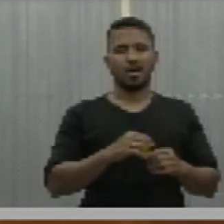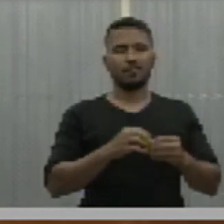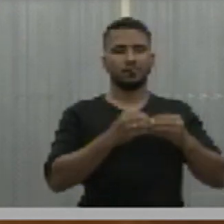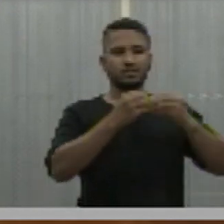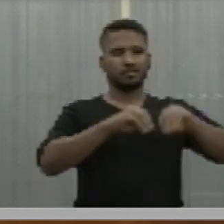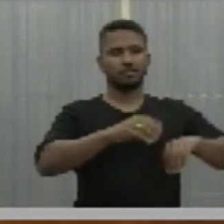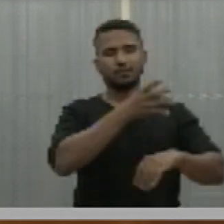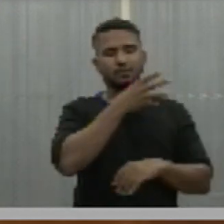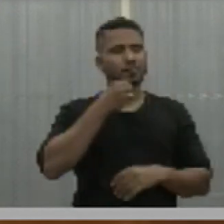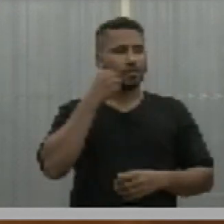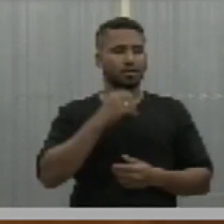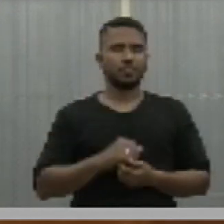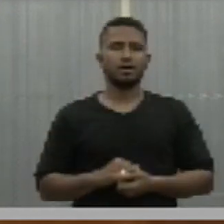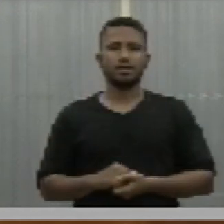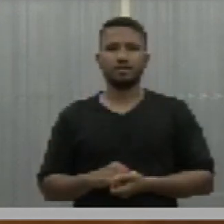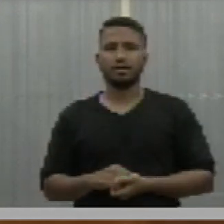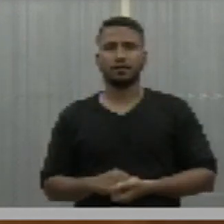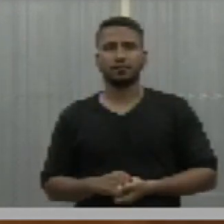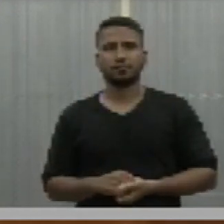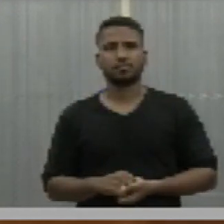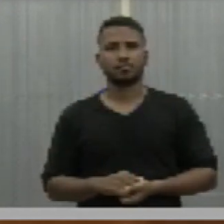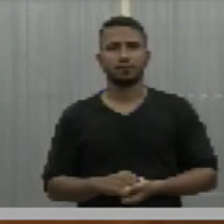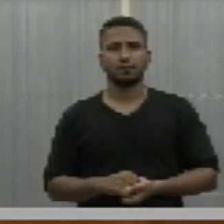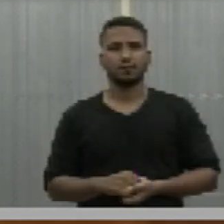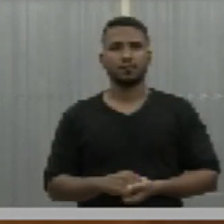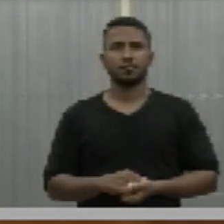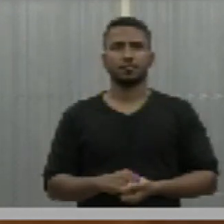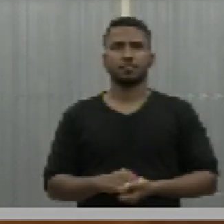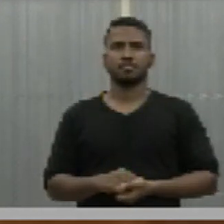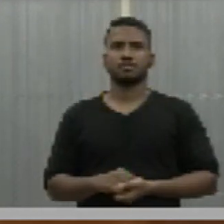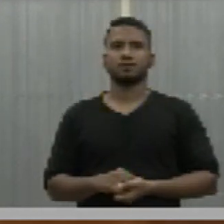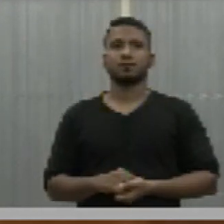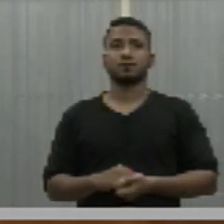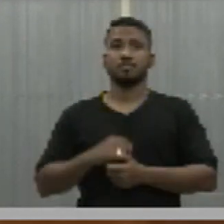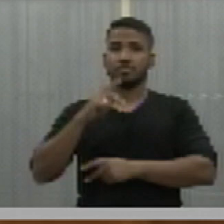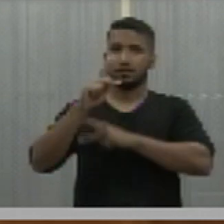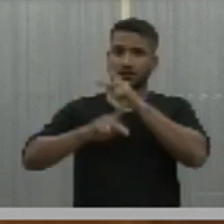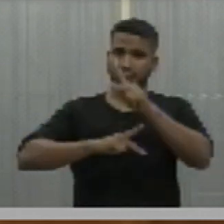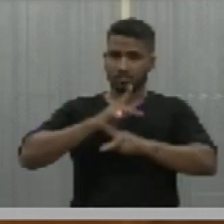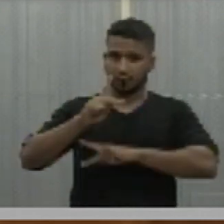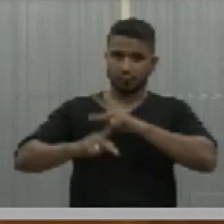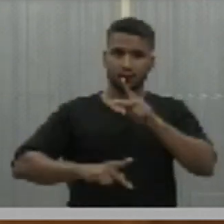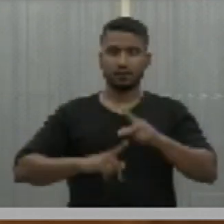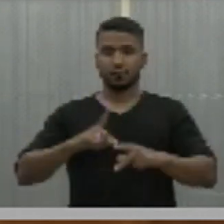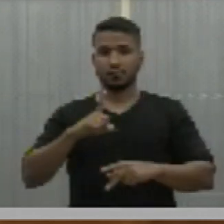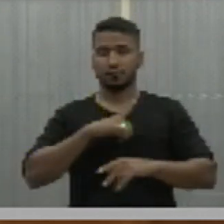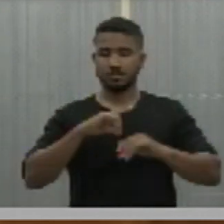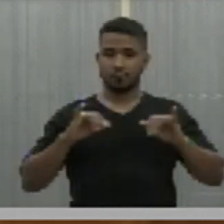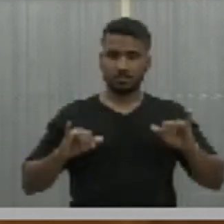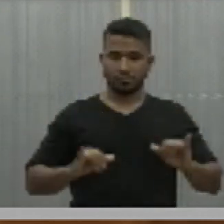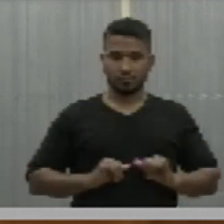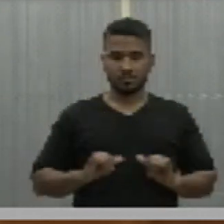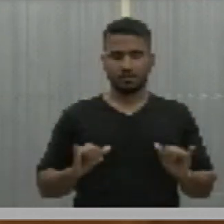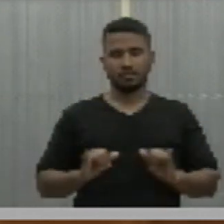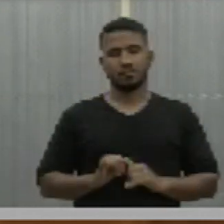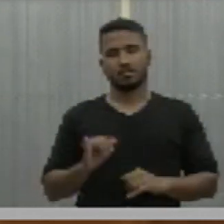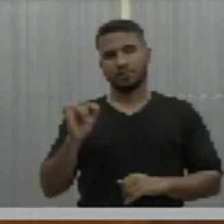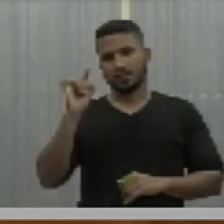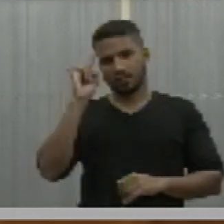oferecido pela Equatorial. Ou seja, a população tem sofrido diariamente